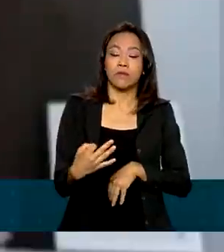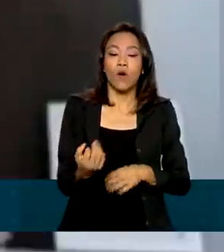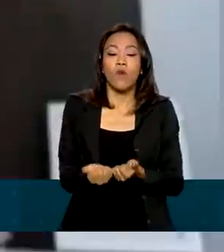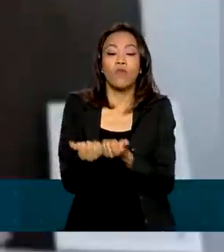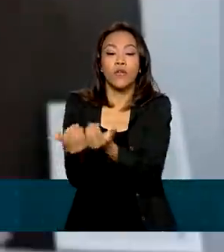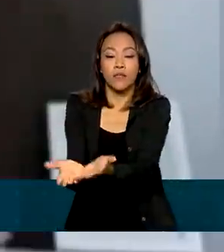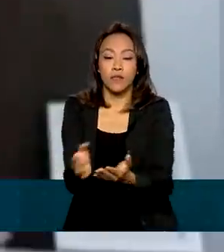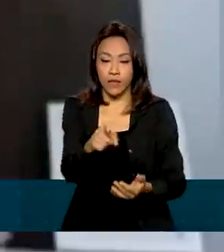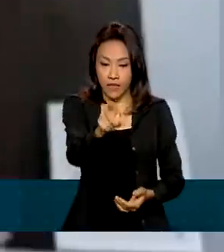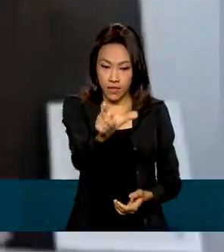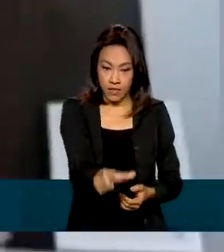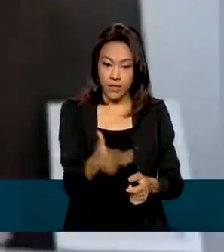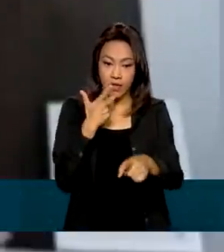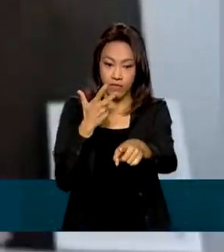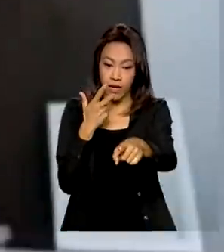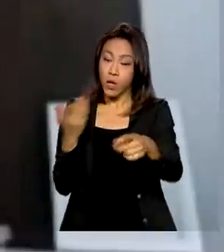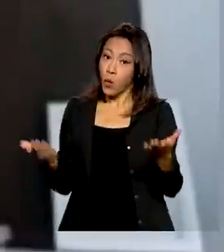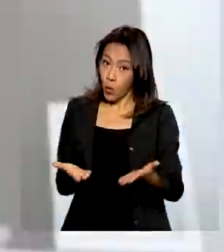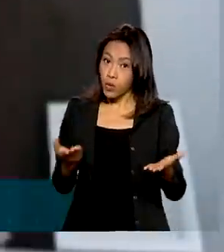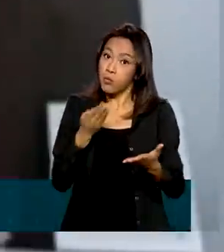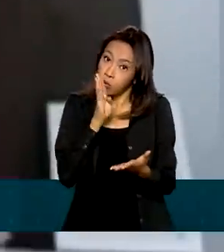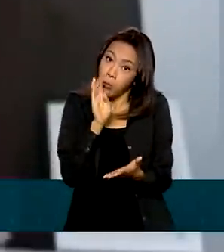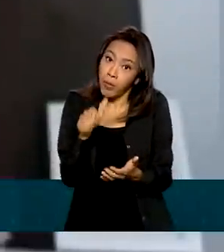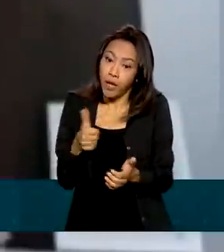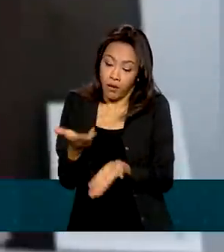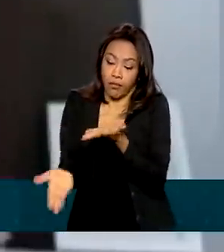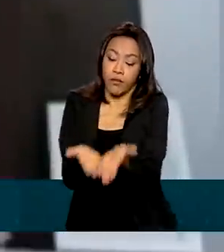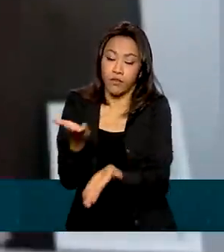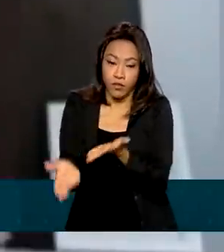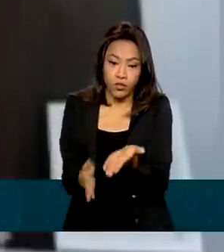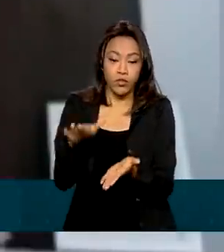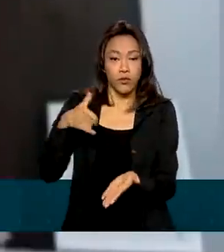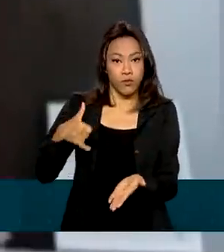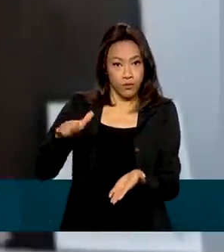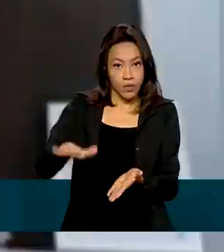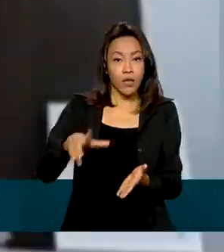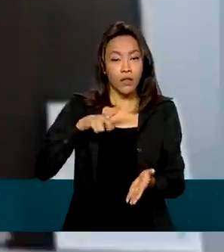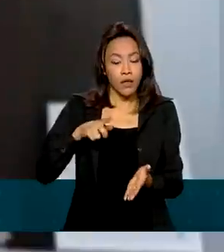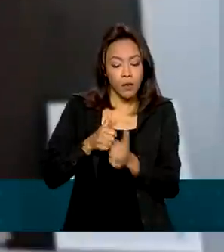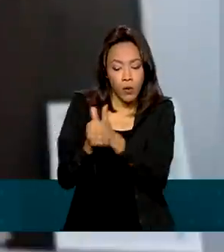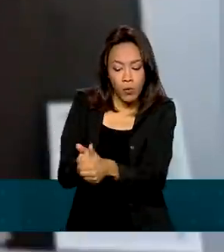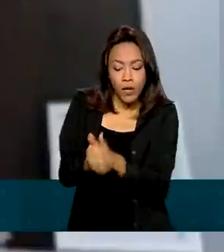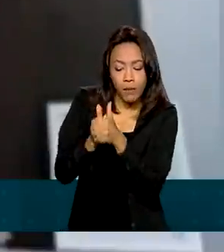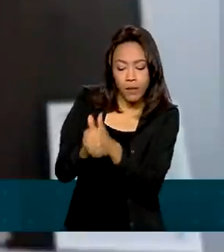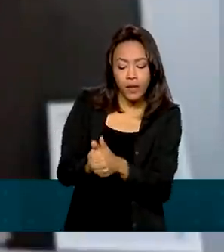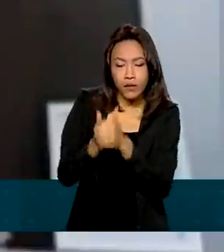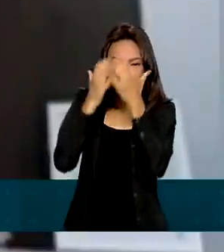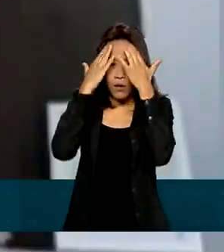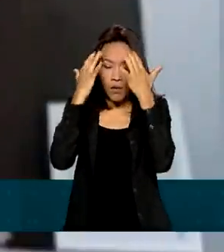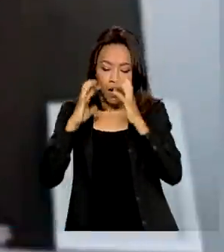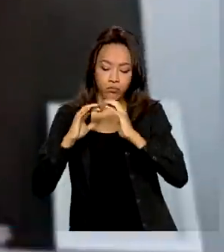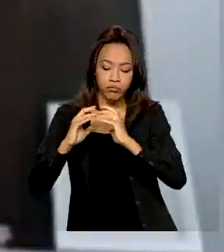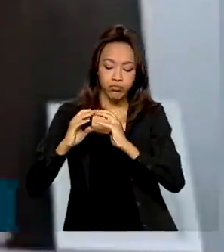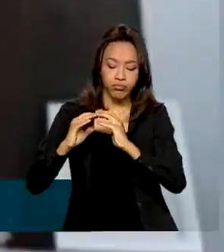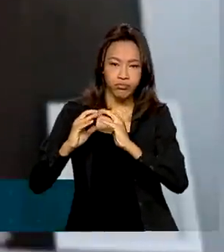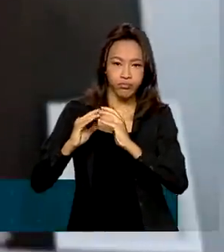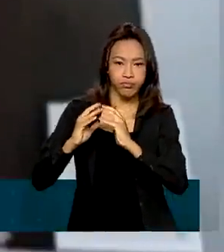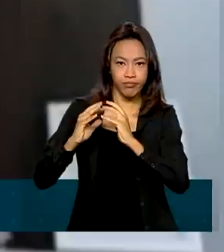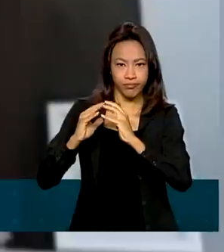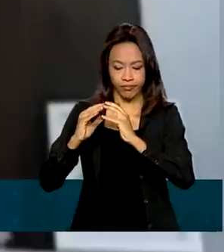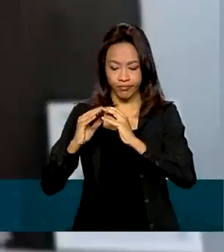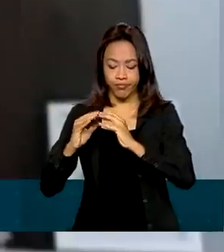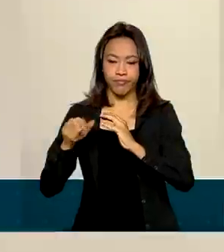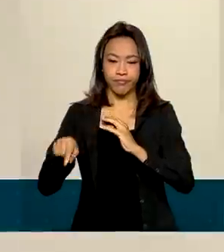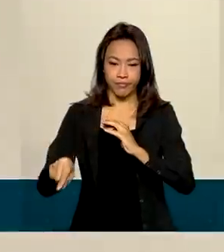Hoje o Arthur é muito bem assistido. Ele tem acompanhamento com a neuropediatra, com o psiquiatra da